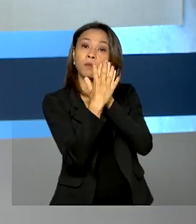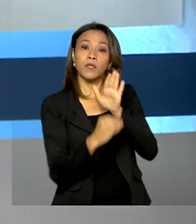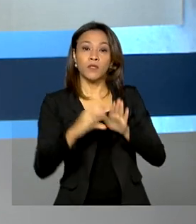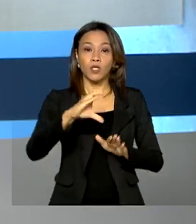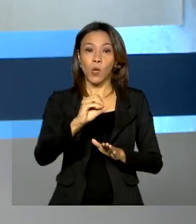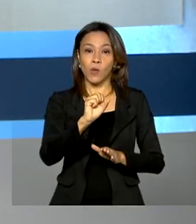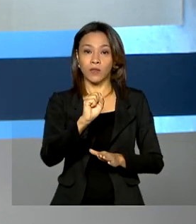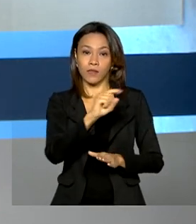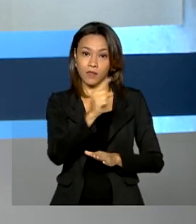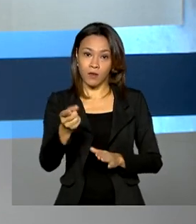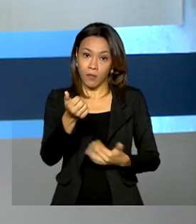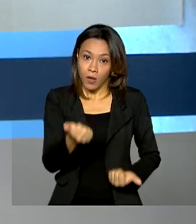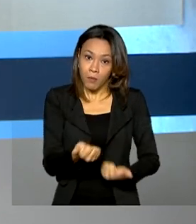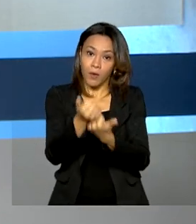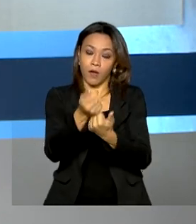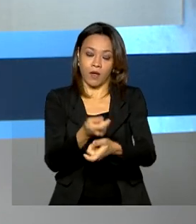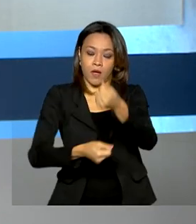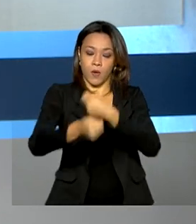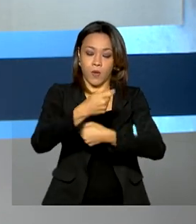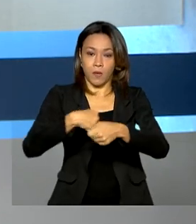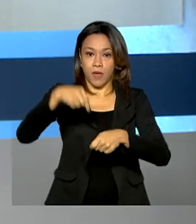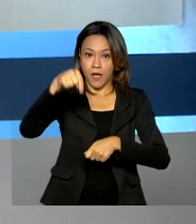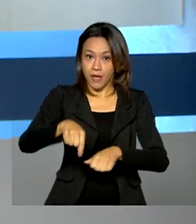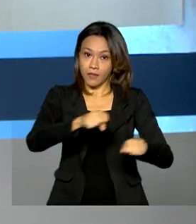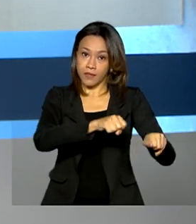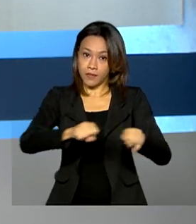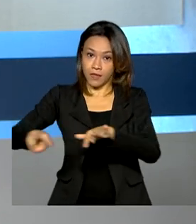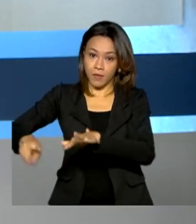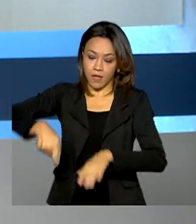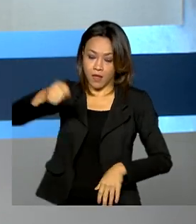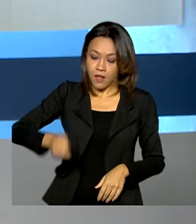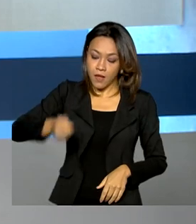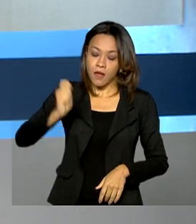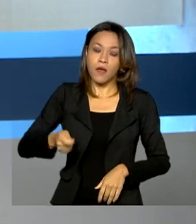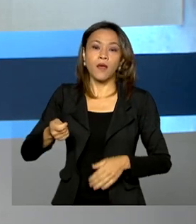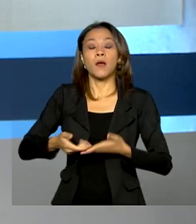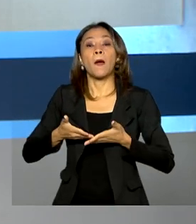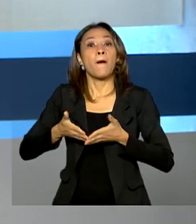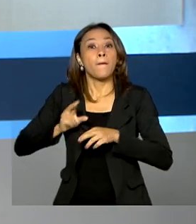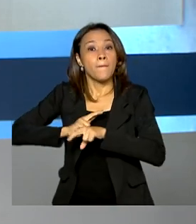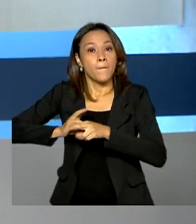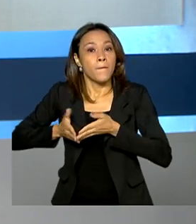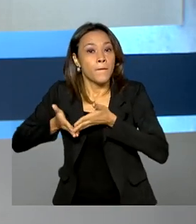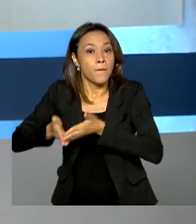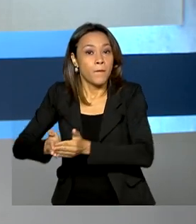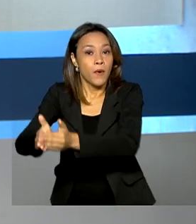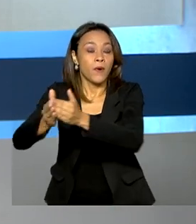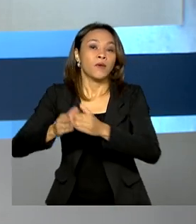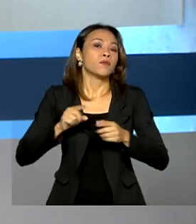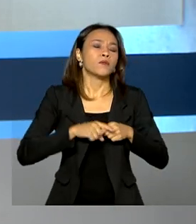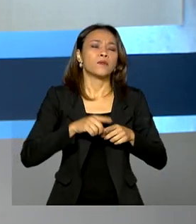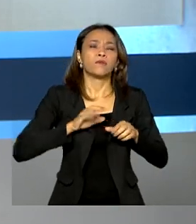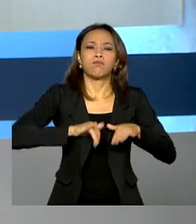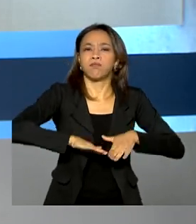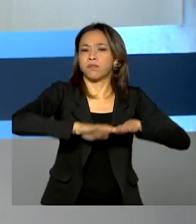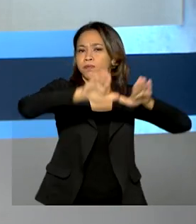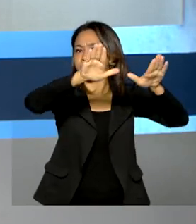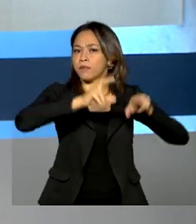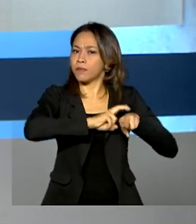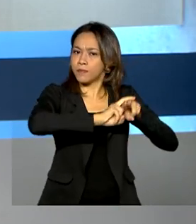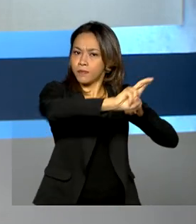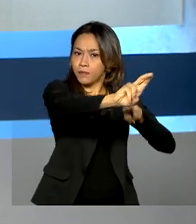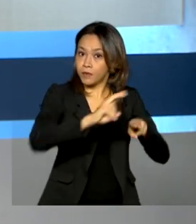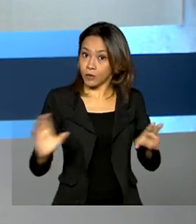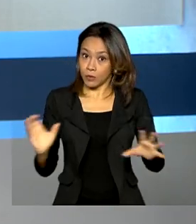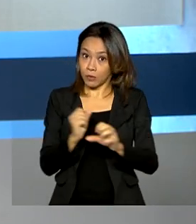economia. Só nesta semana estão previstos leilões de portos, aeroportos e ferrovias, com expectativa de 10 bilhões de